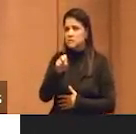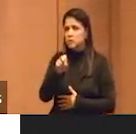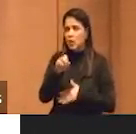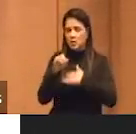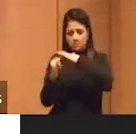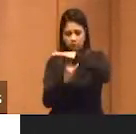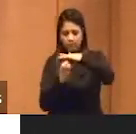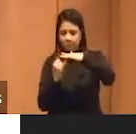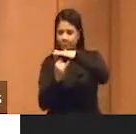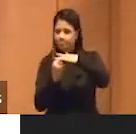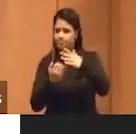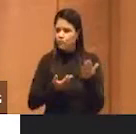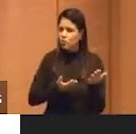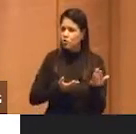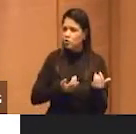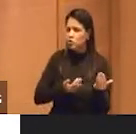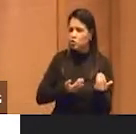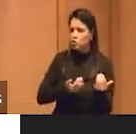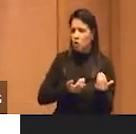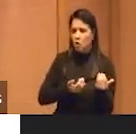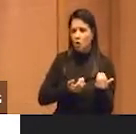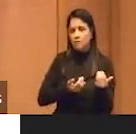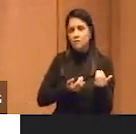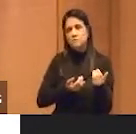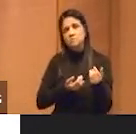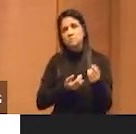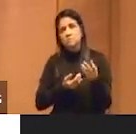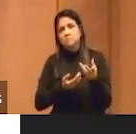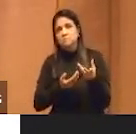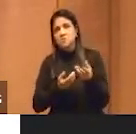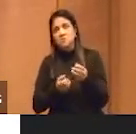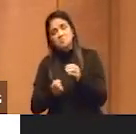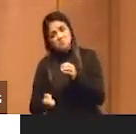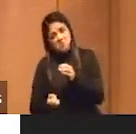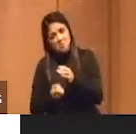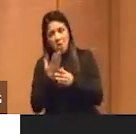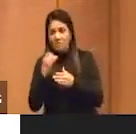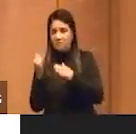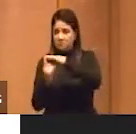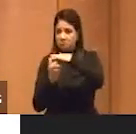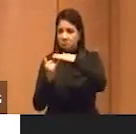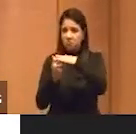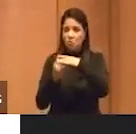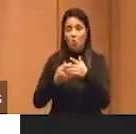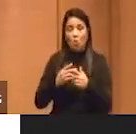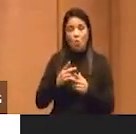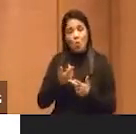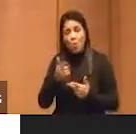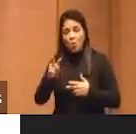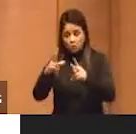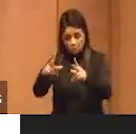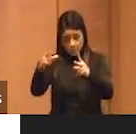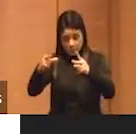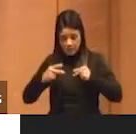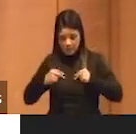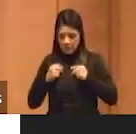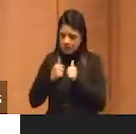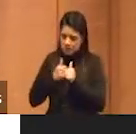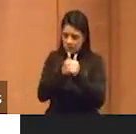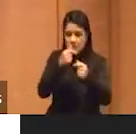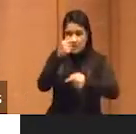entidades jovens, alguns já não tão jovens, militantes, que acompanham todos os debates,